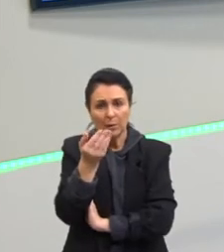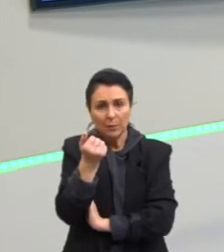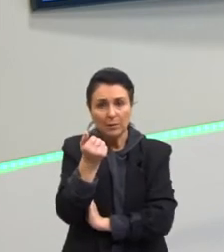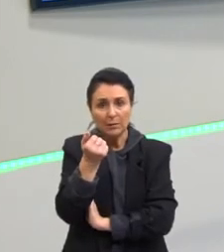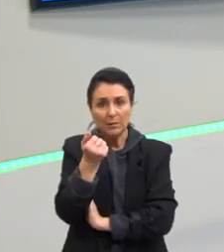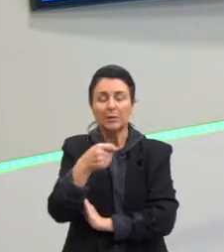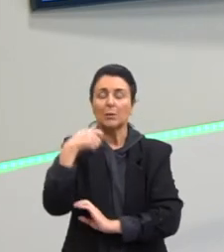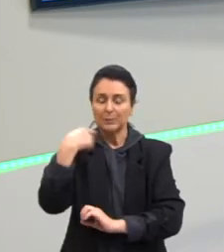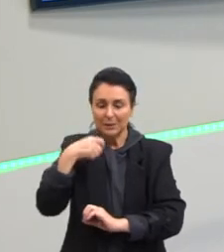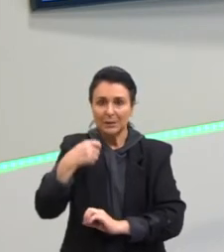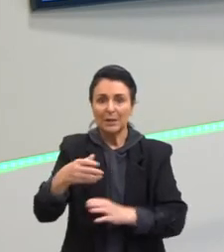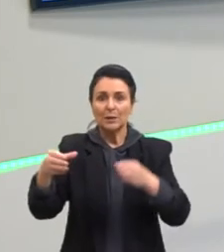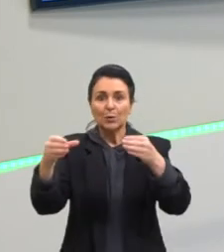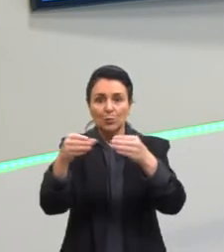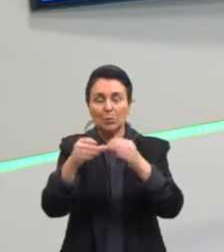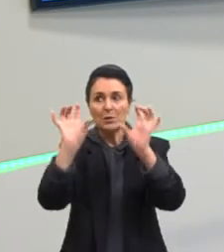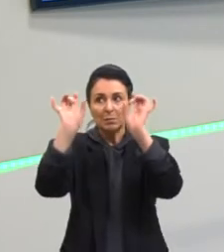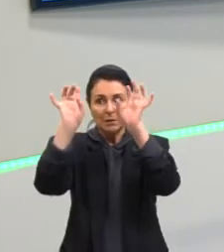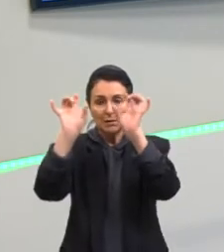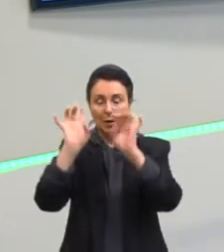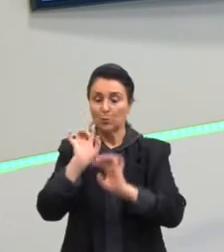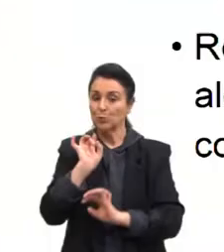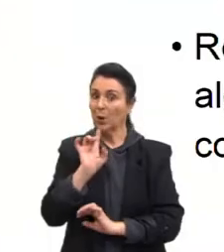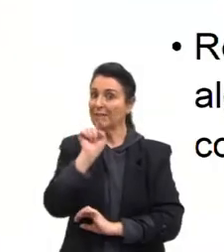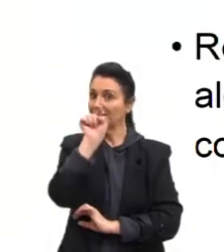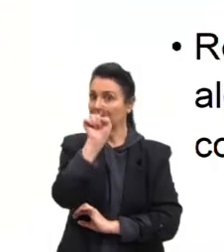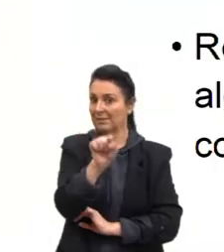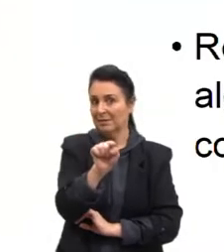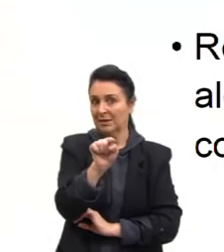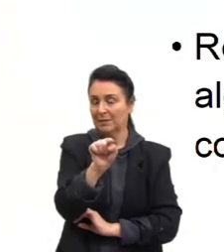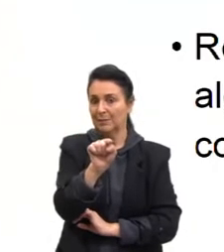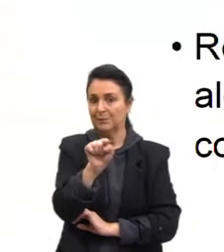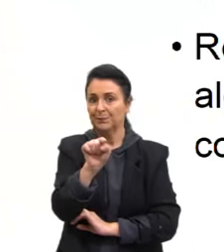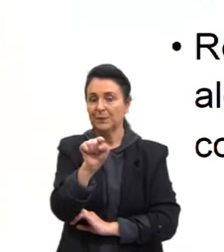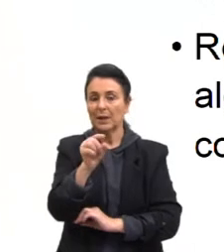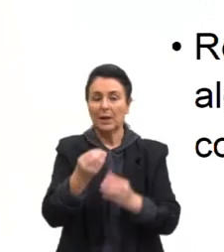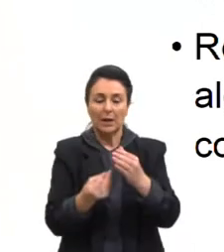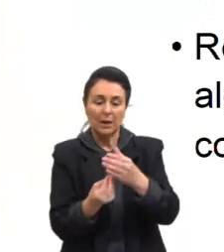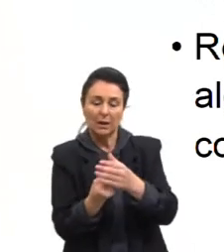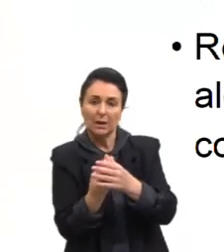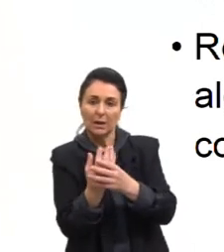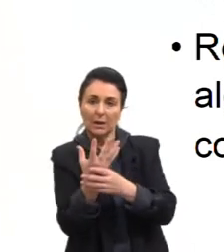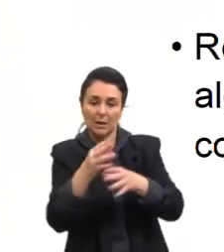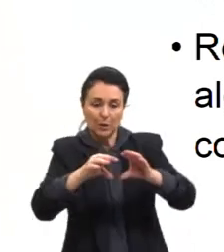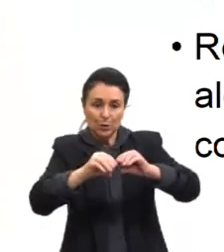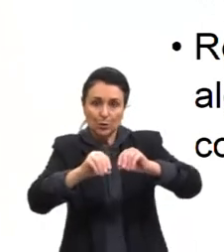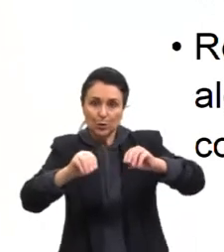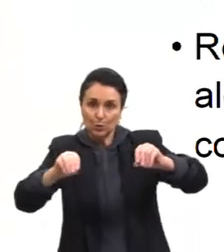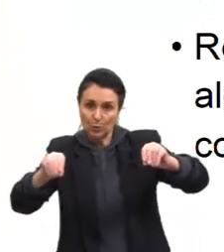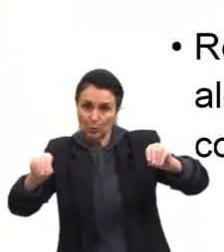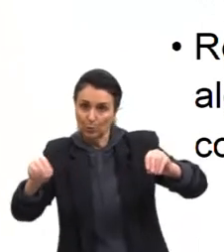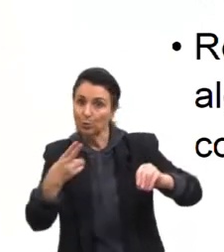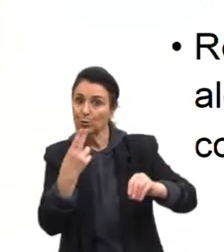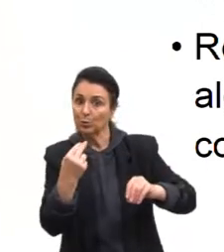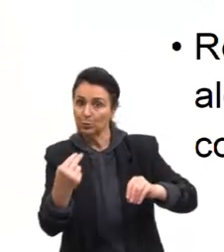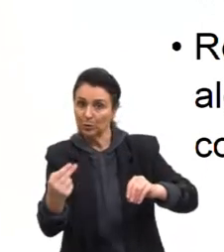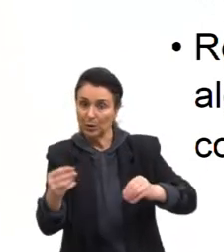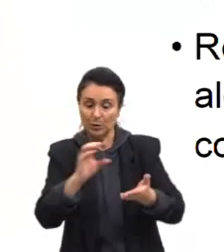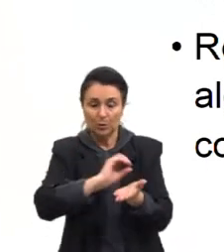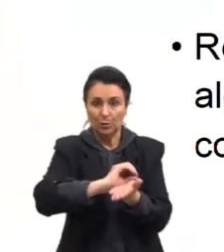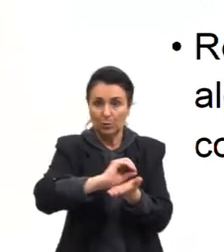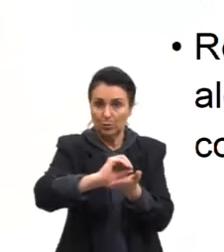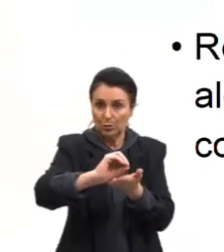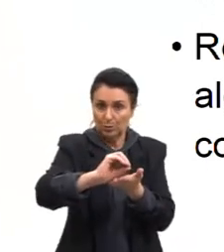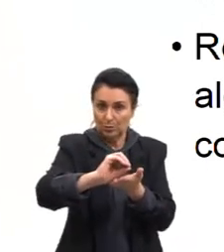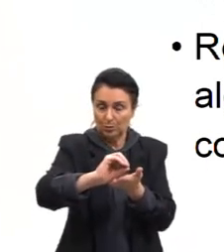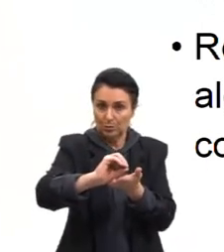que merece um reino só para ele. Ele cresce, então, em solos ricos em nutrientes orgânicos. Não são